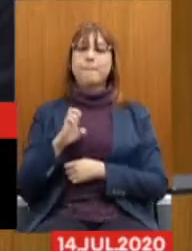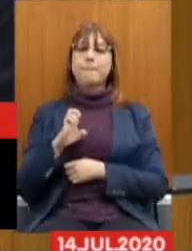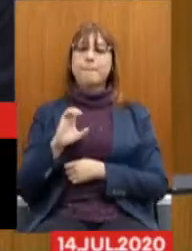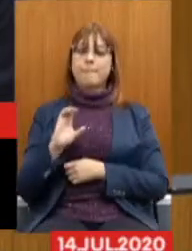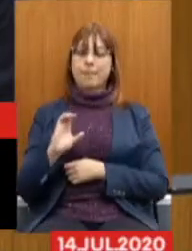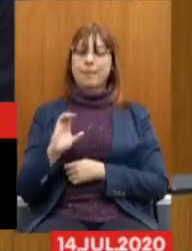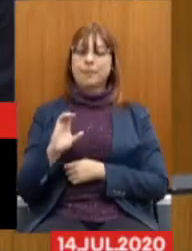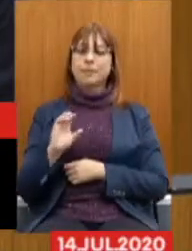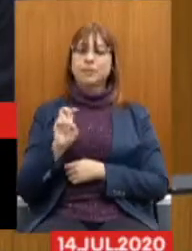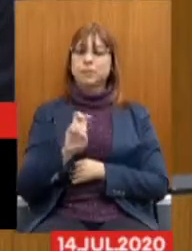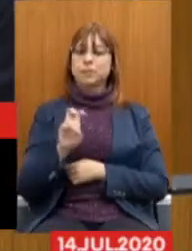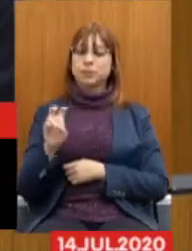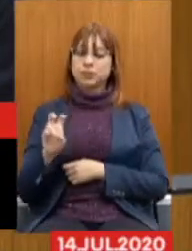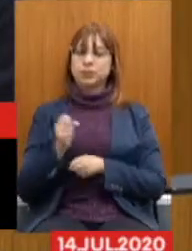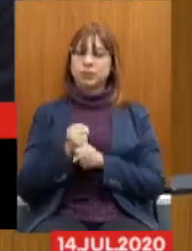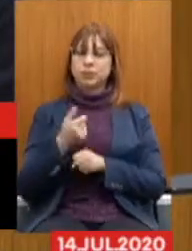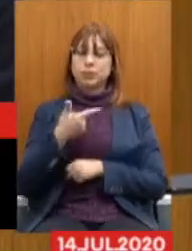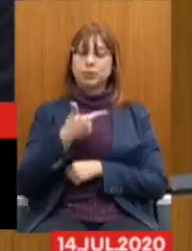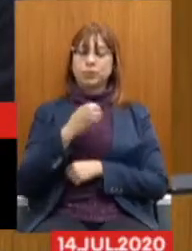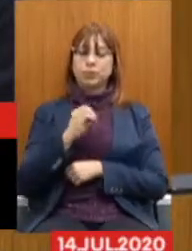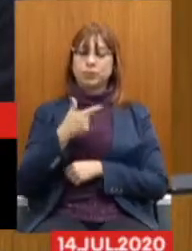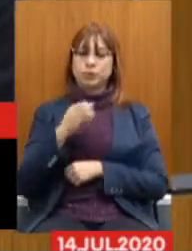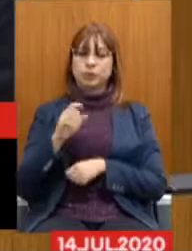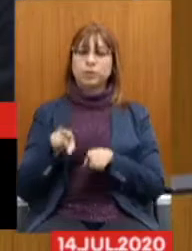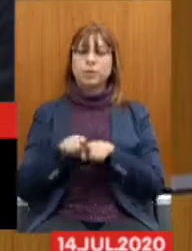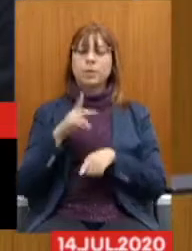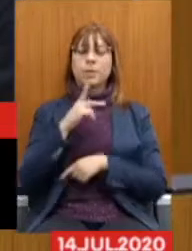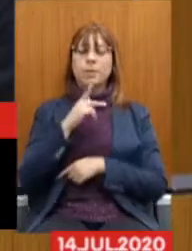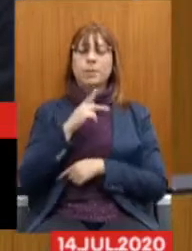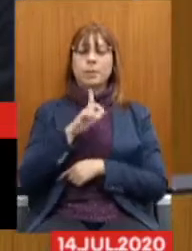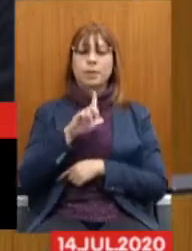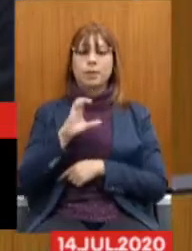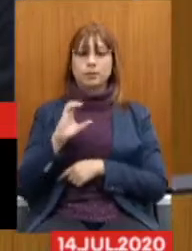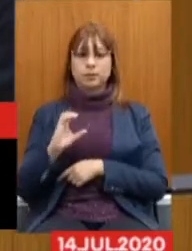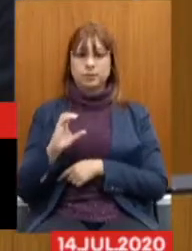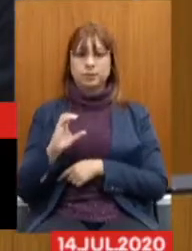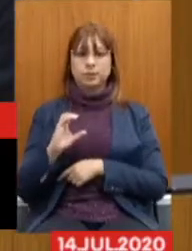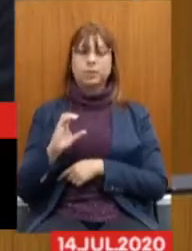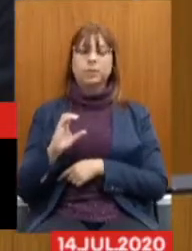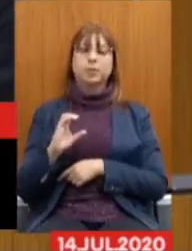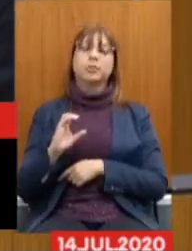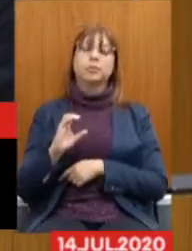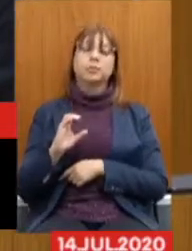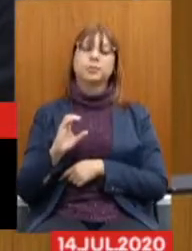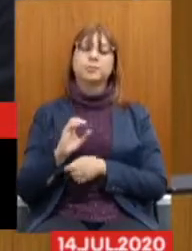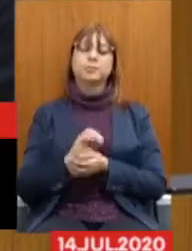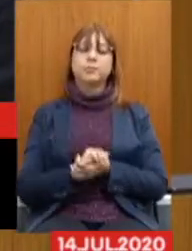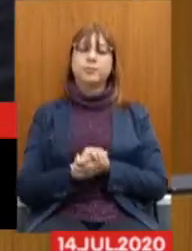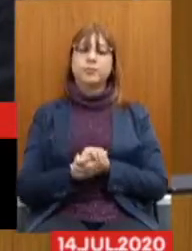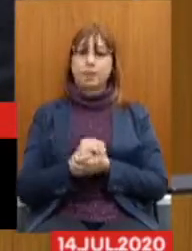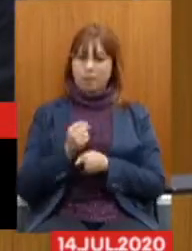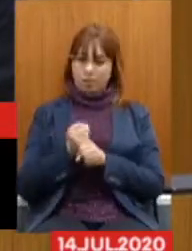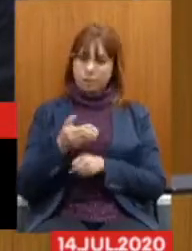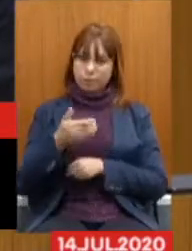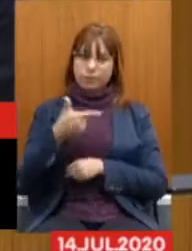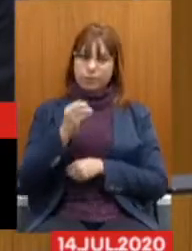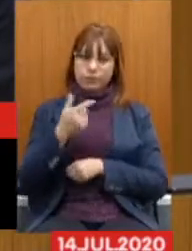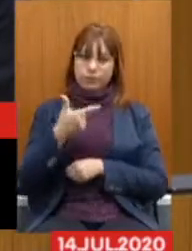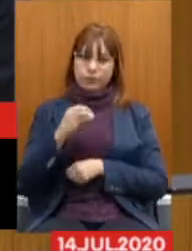de 2020 e do PLC 46 de 2020. Basicamente,